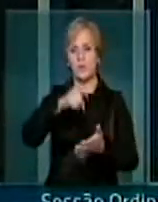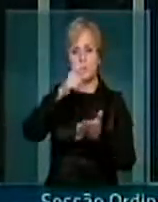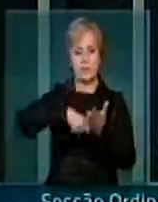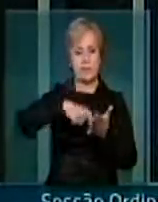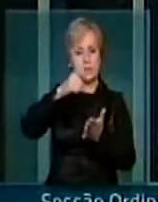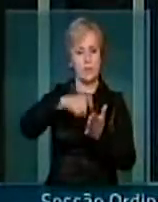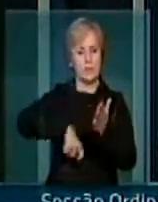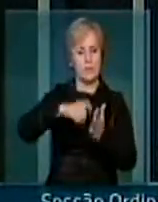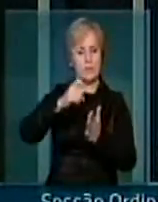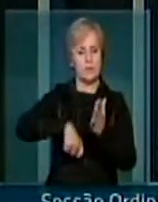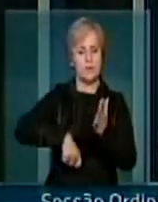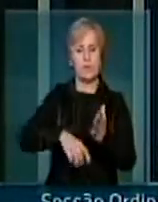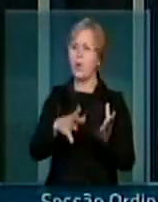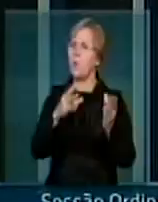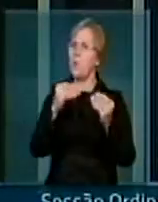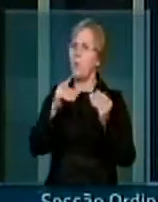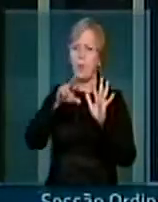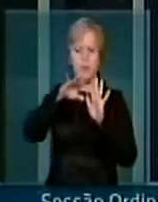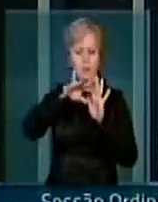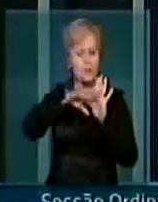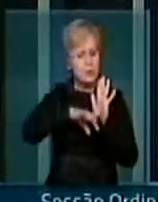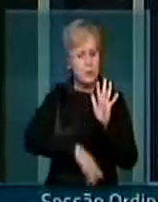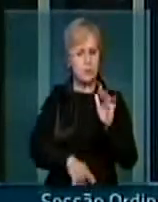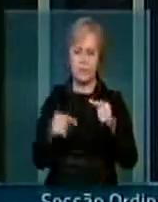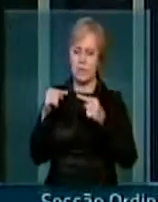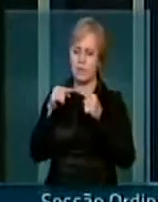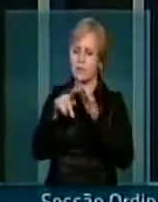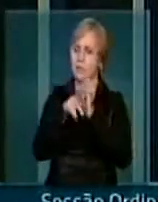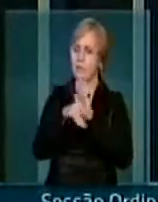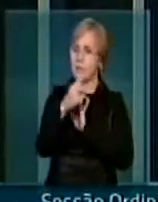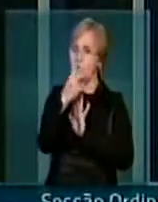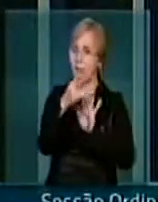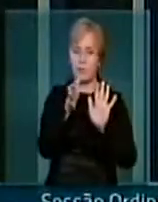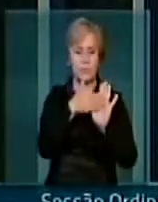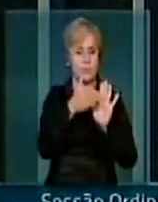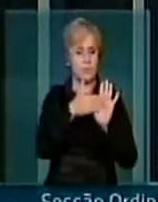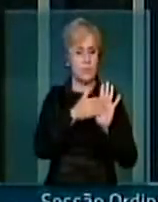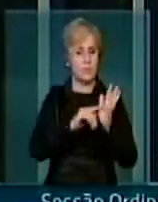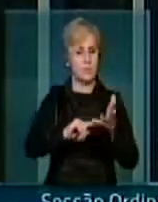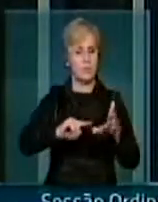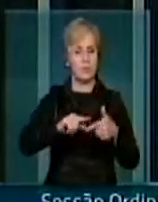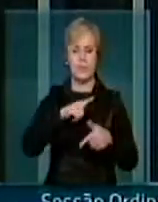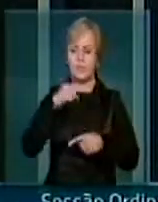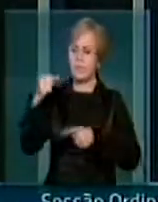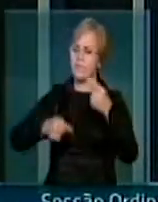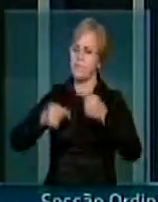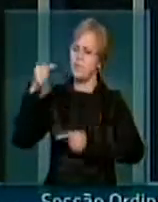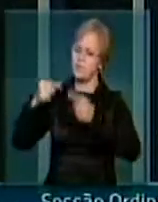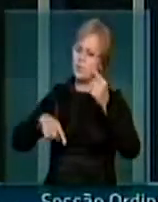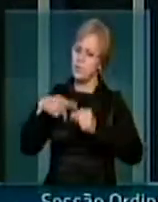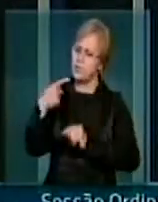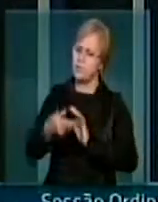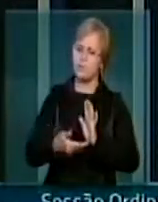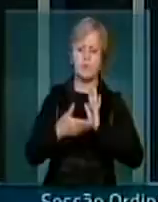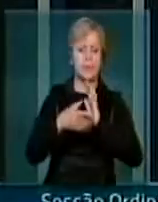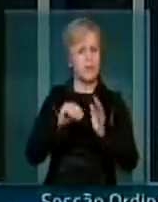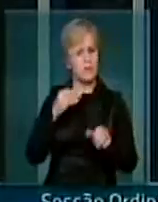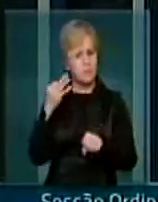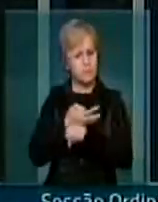Muitos itens relacionados a essas duas propostas foram aqui discutidos exaustivamente,